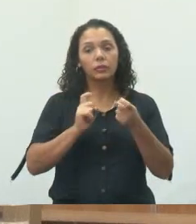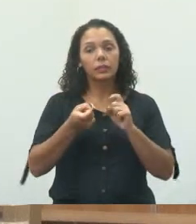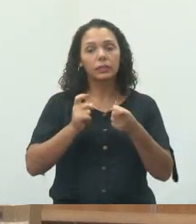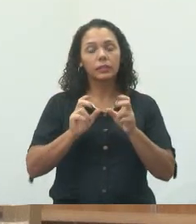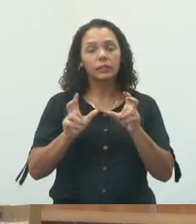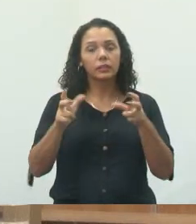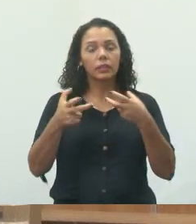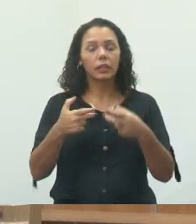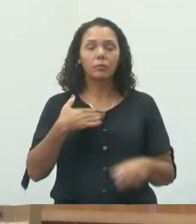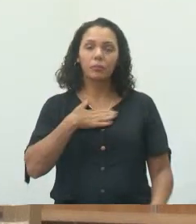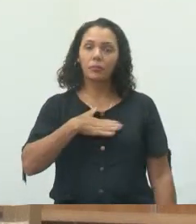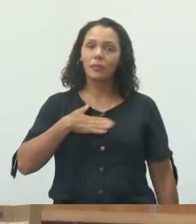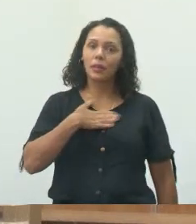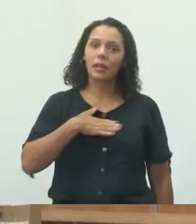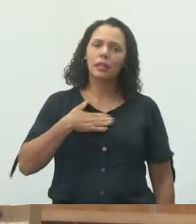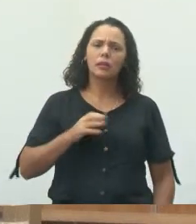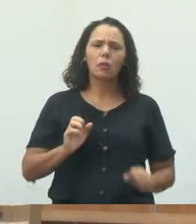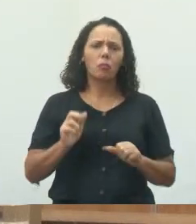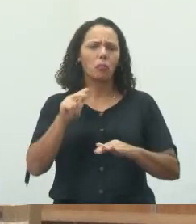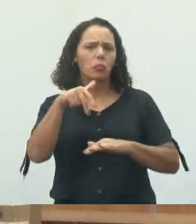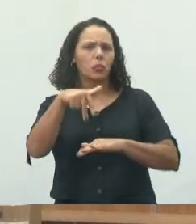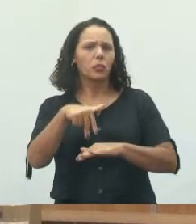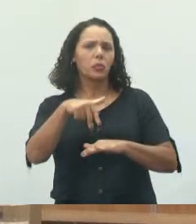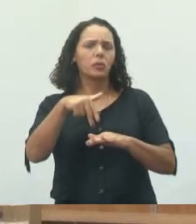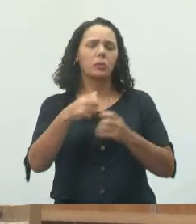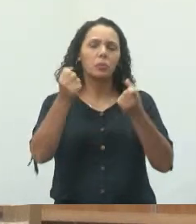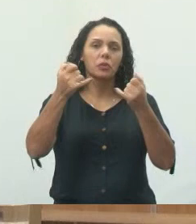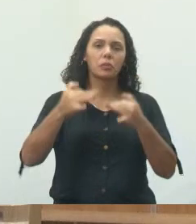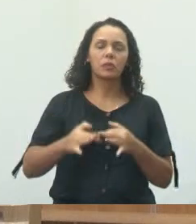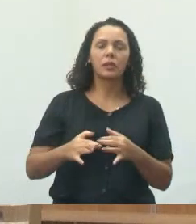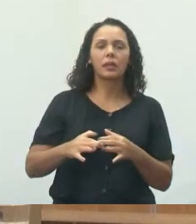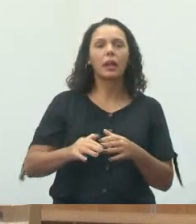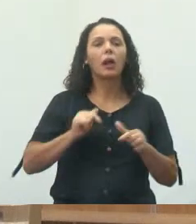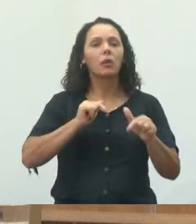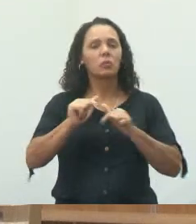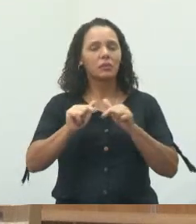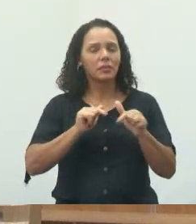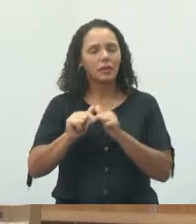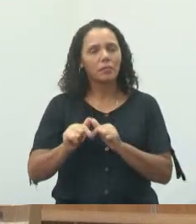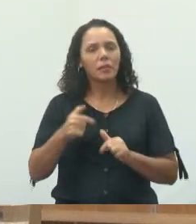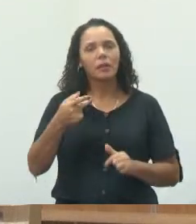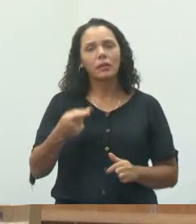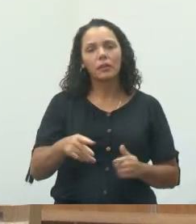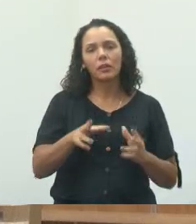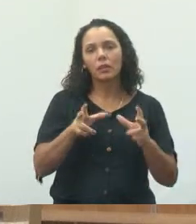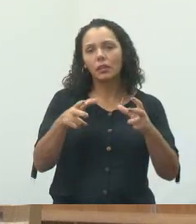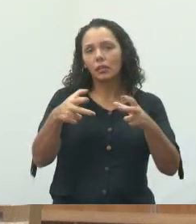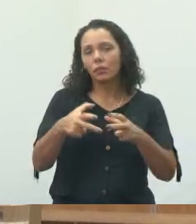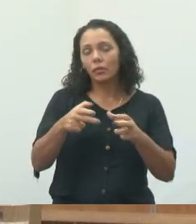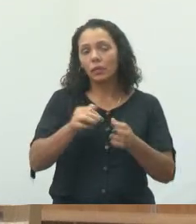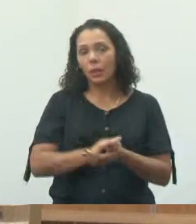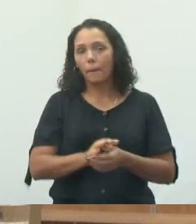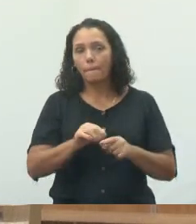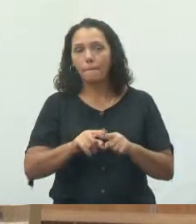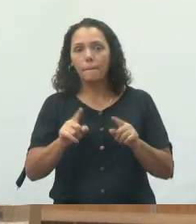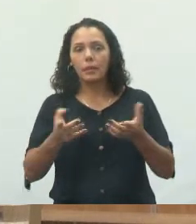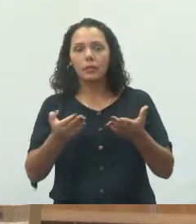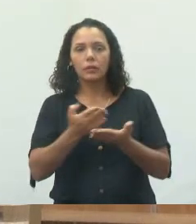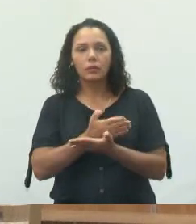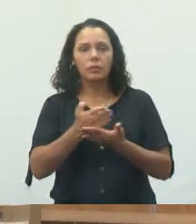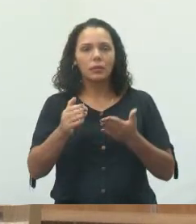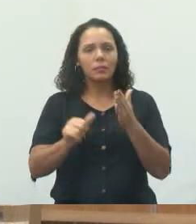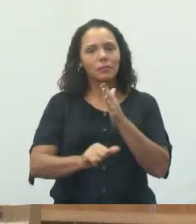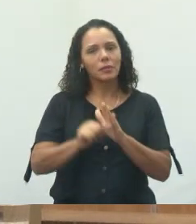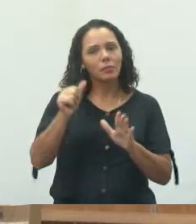É um prazer poder subir nessa tribuna e falar um pouquinho dos nossos trabalhos aqui na Câmara Municipal. Mas eu quero iniciar